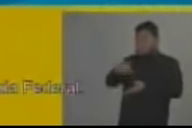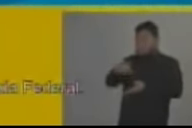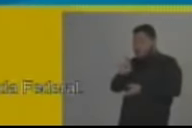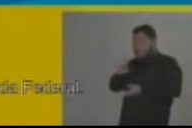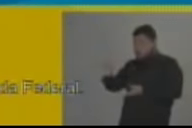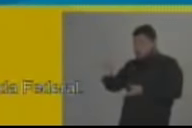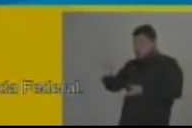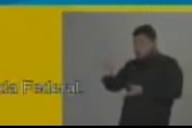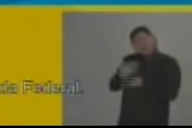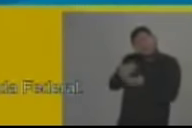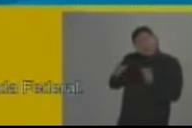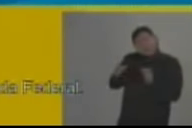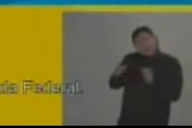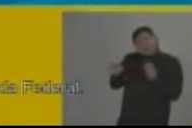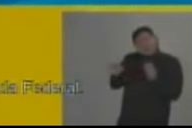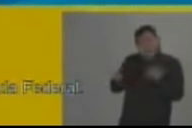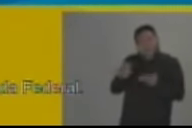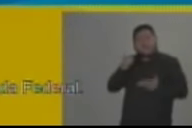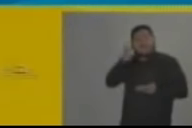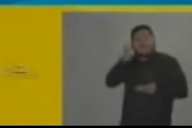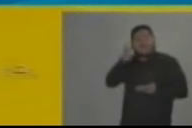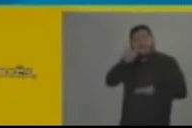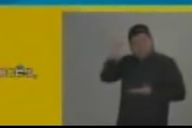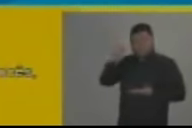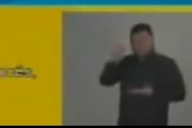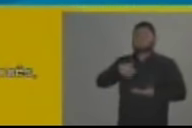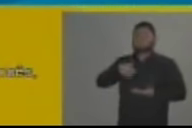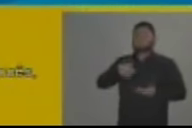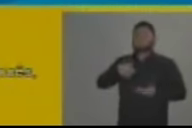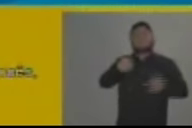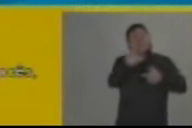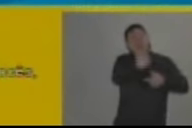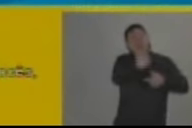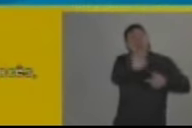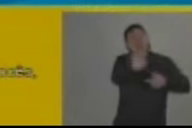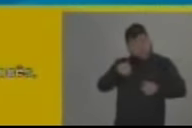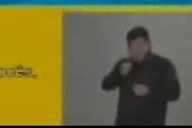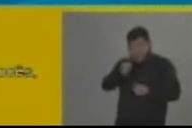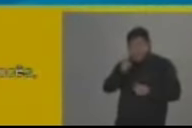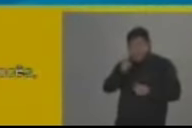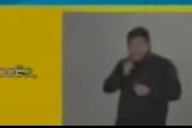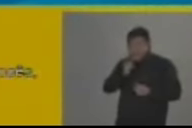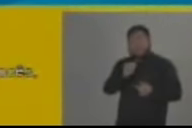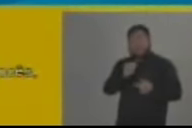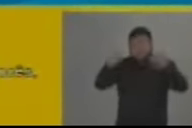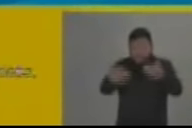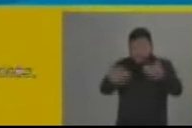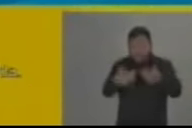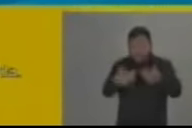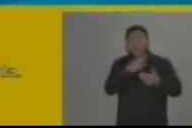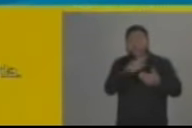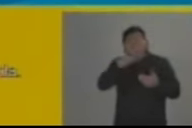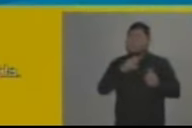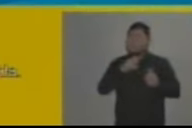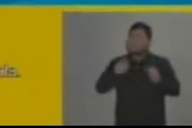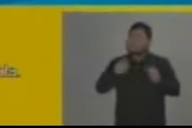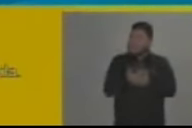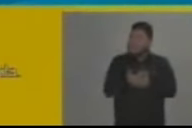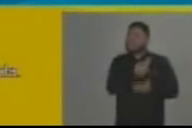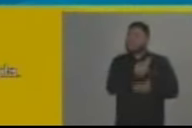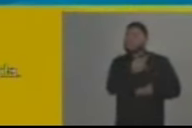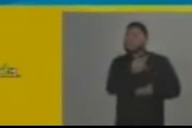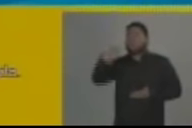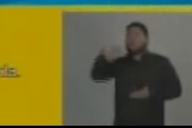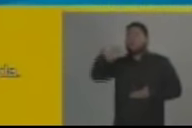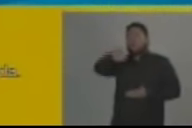Estudei, me preparei para ser deputada federal. Para trabalhar por cada um de vocês, com o olhar de mulher, voltado para a qualidade de